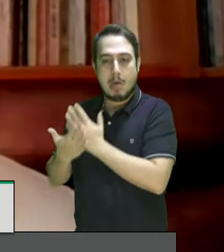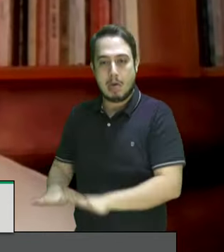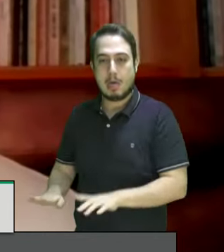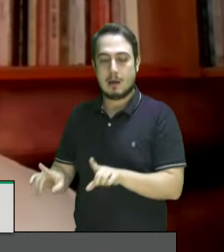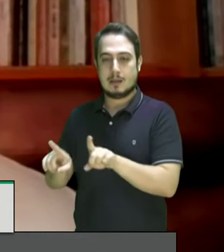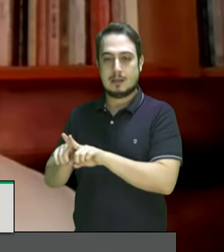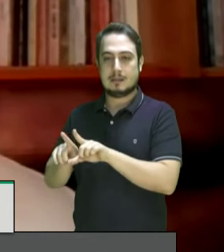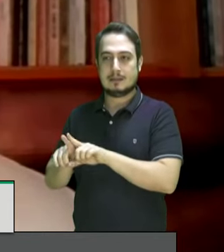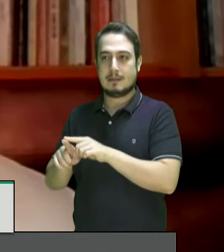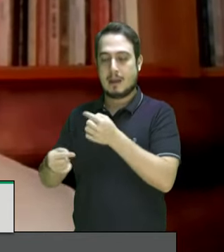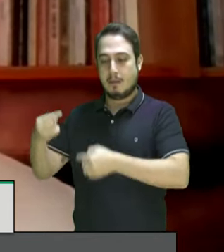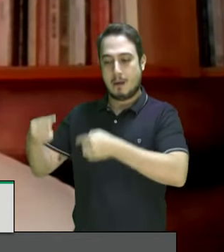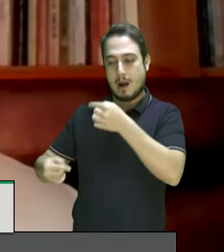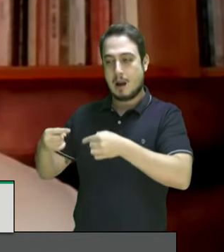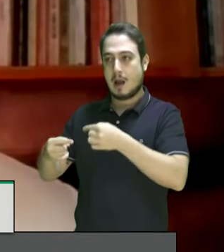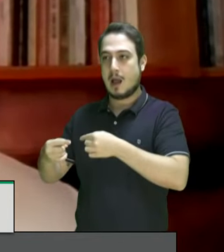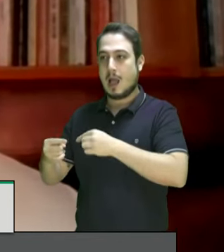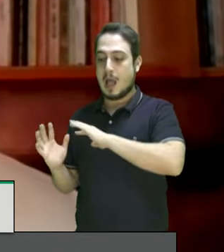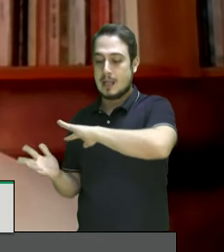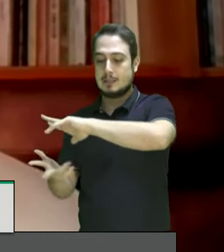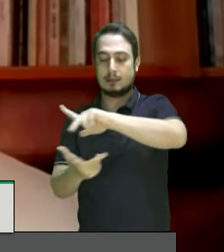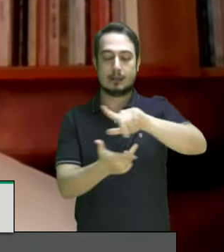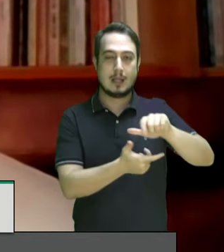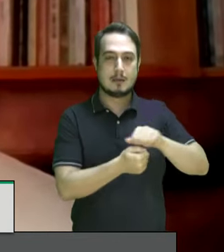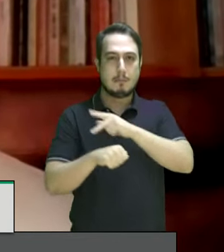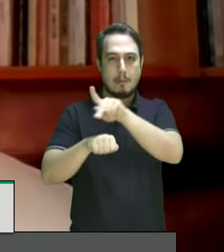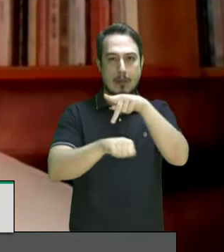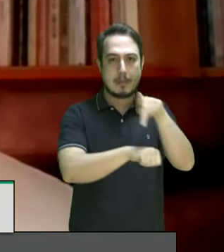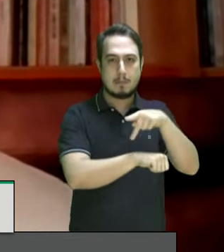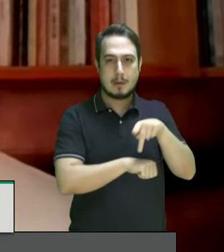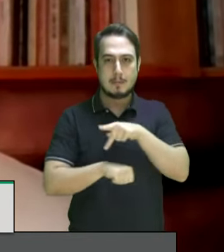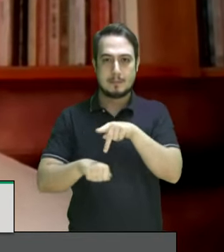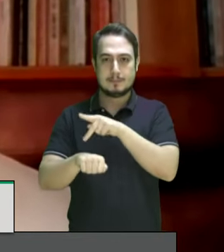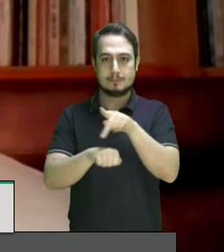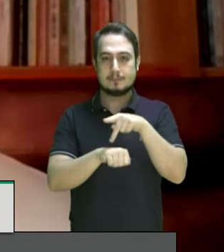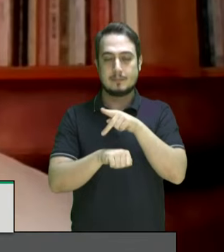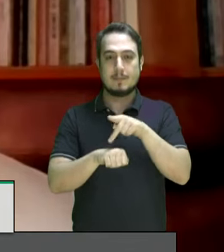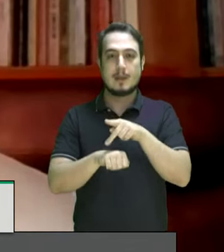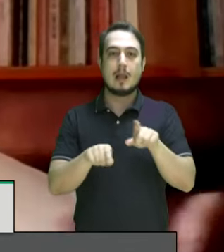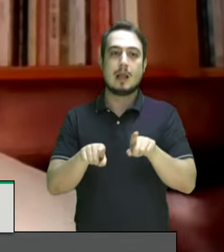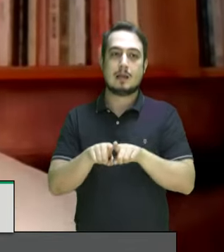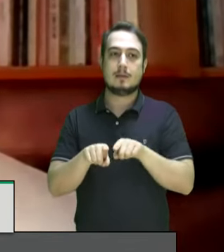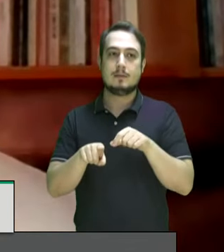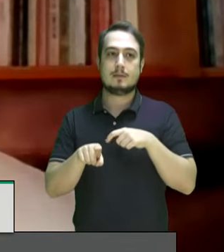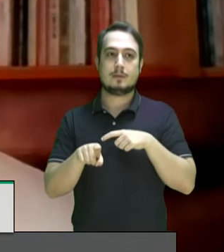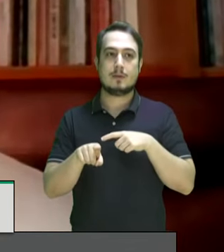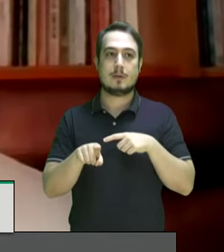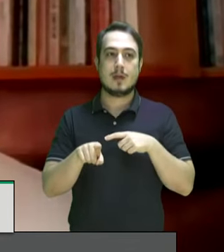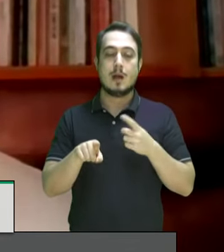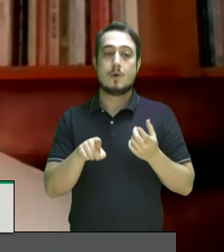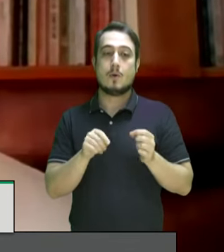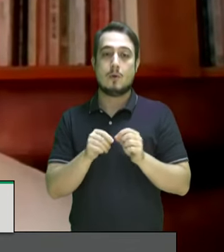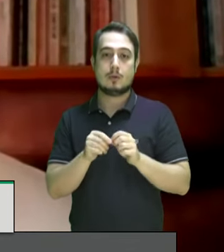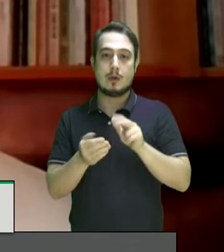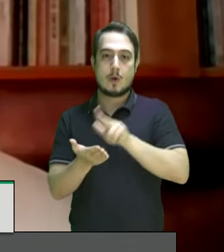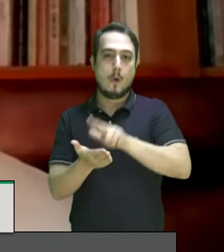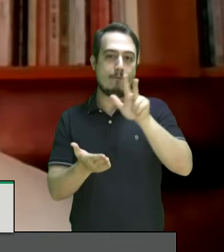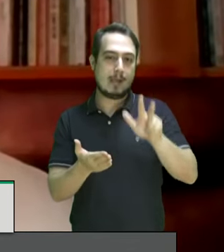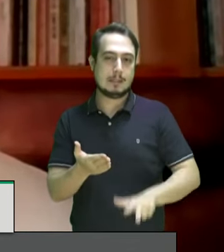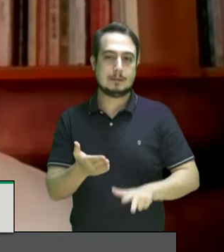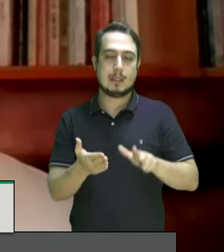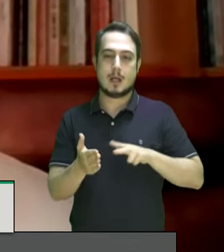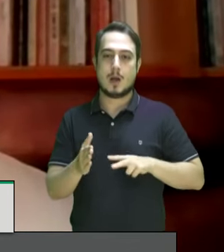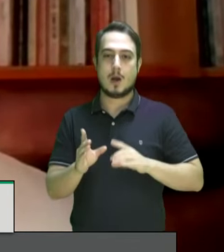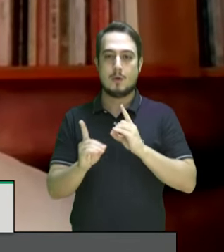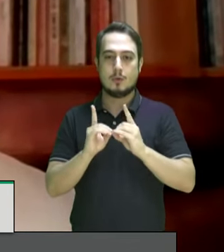internacional. O surgimento incluso de teorias como a reconversão demográfica que